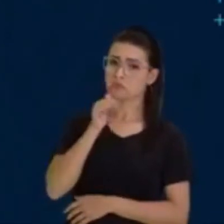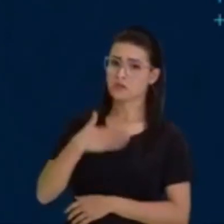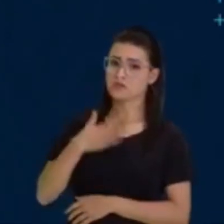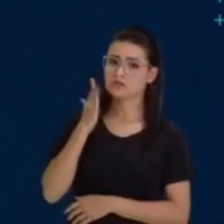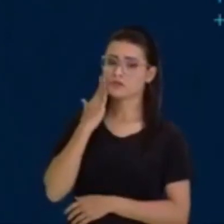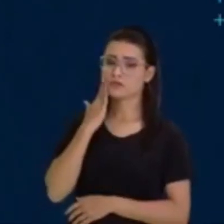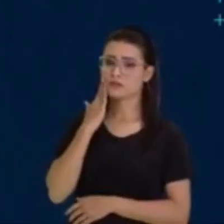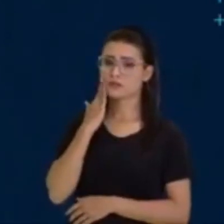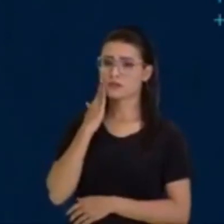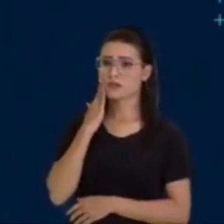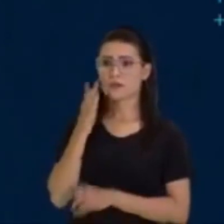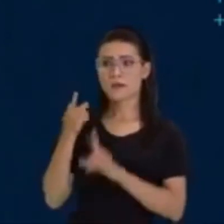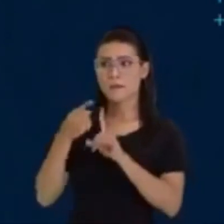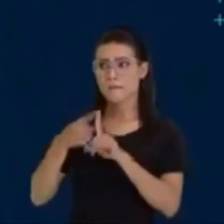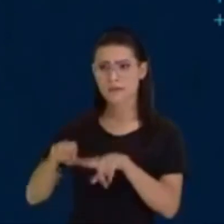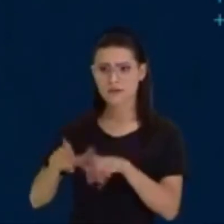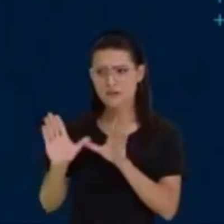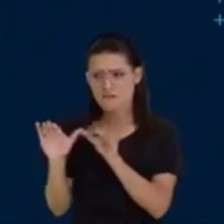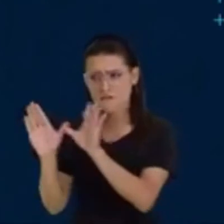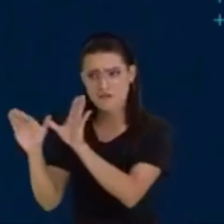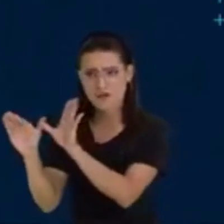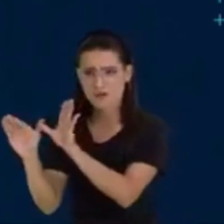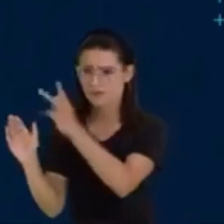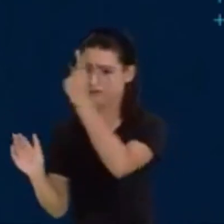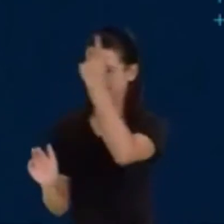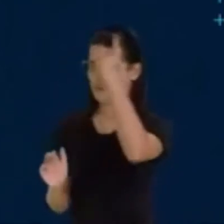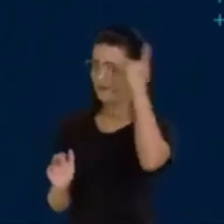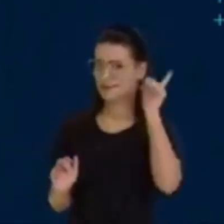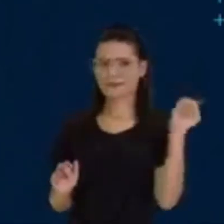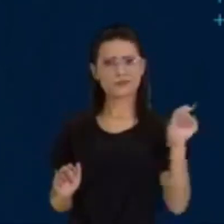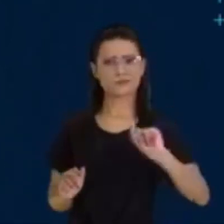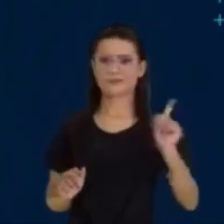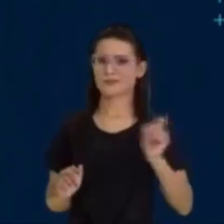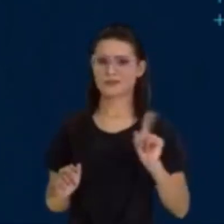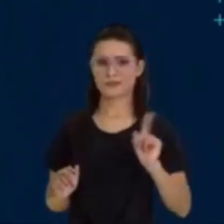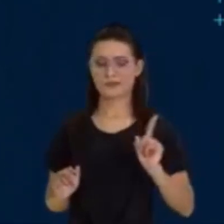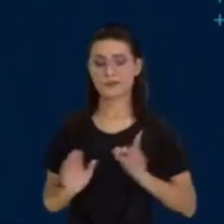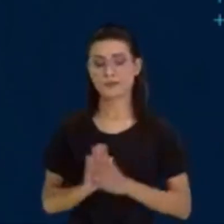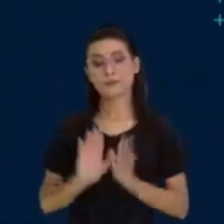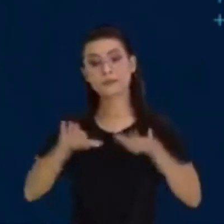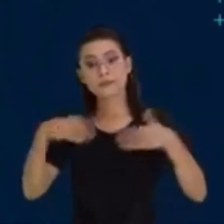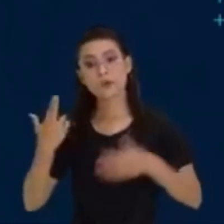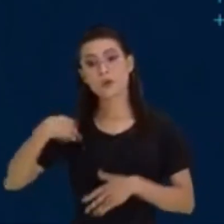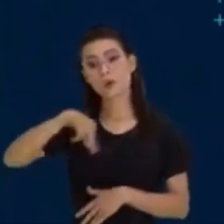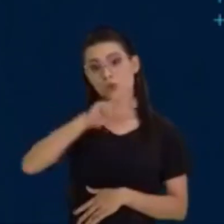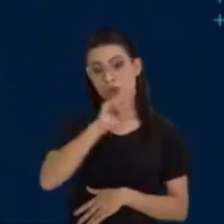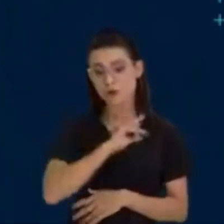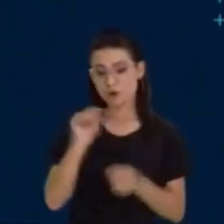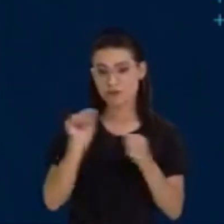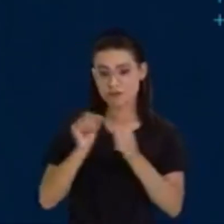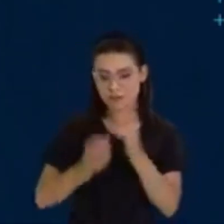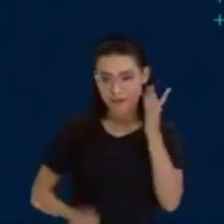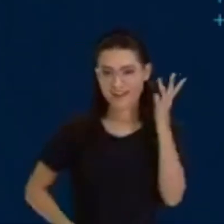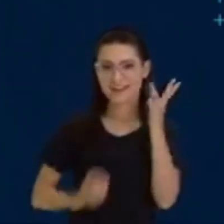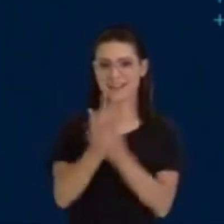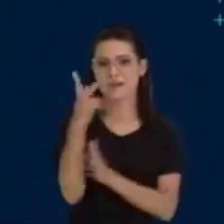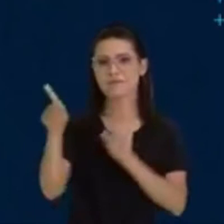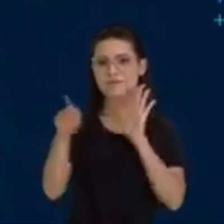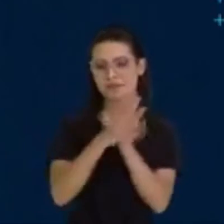Quando nós produzimos um texto ou quando nós lemos um texto,